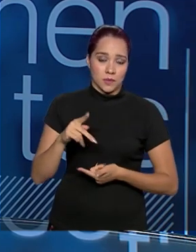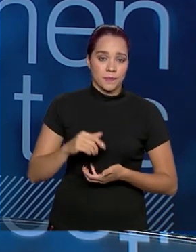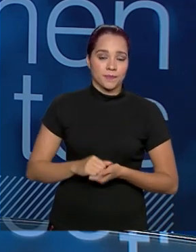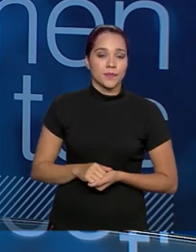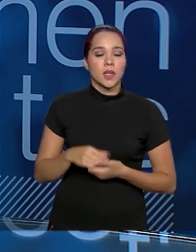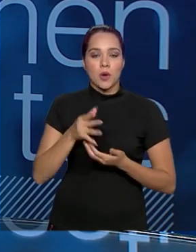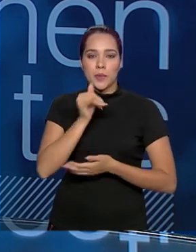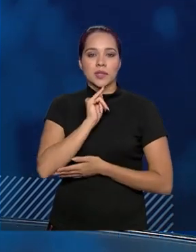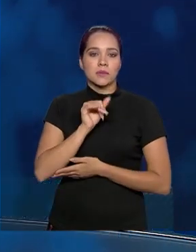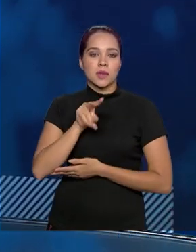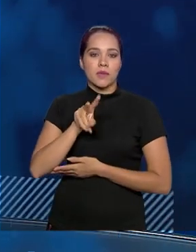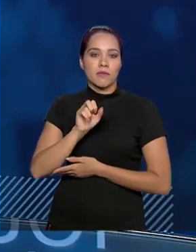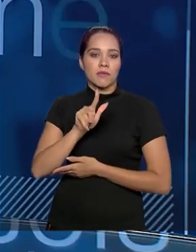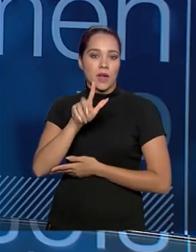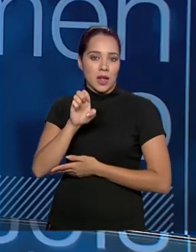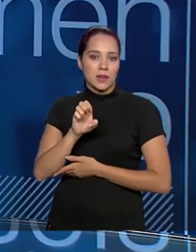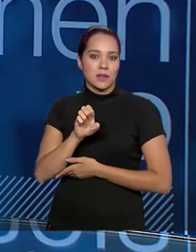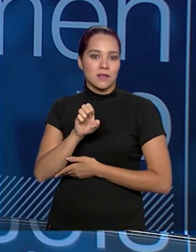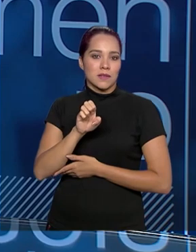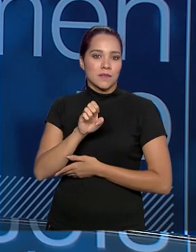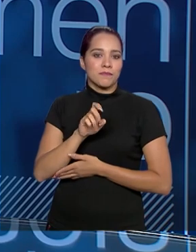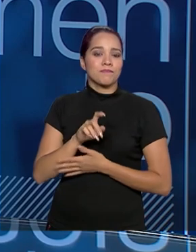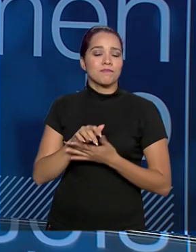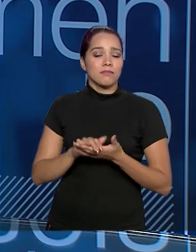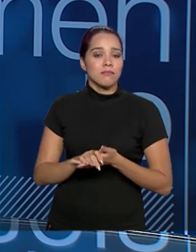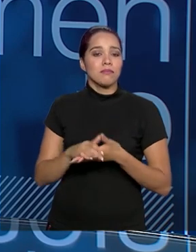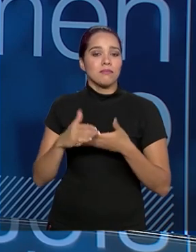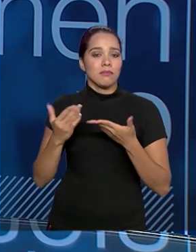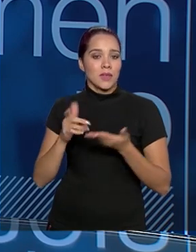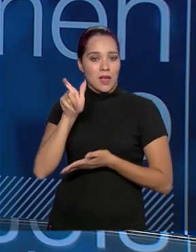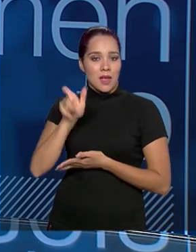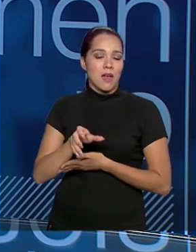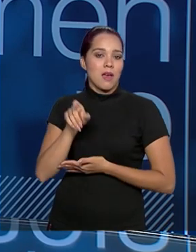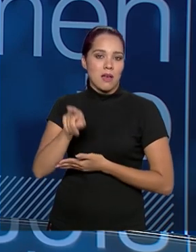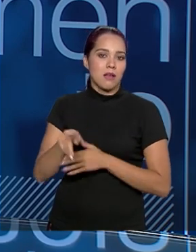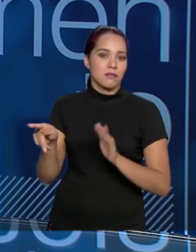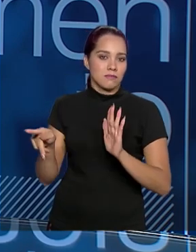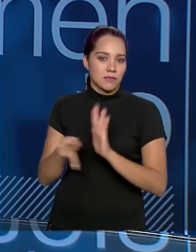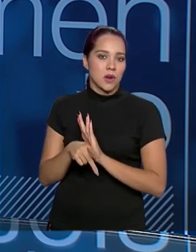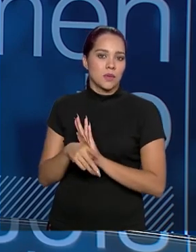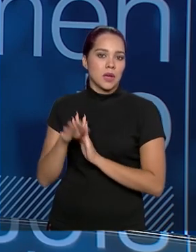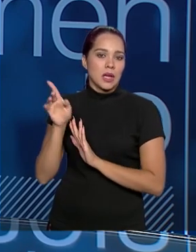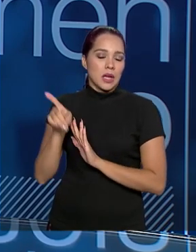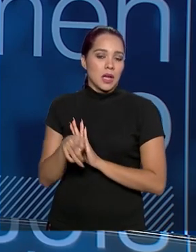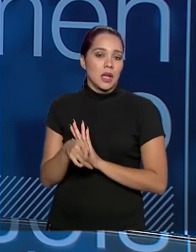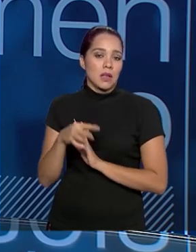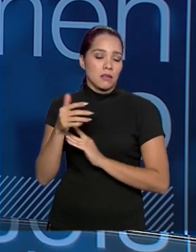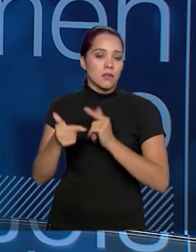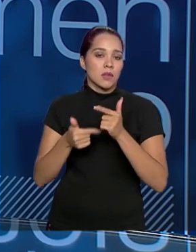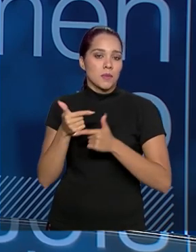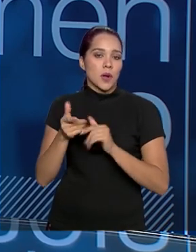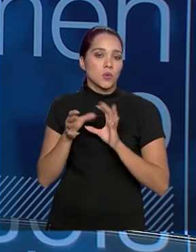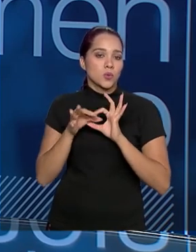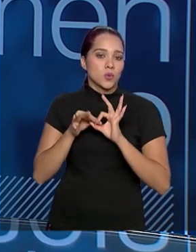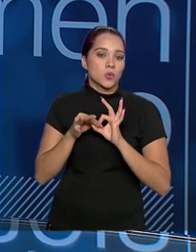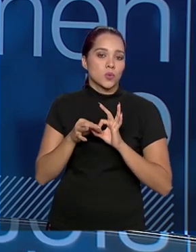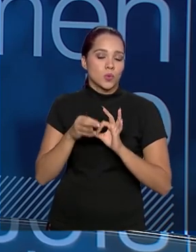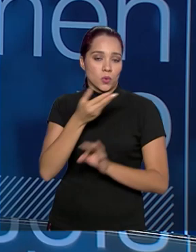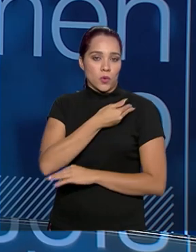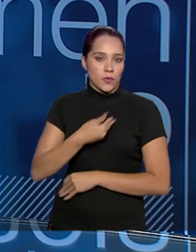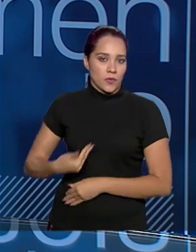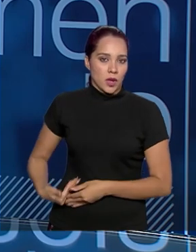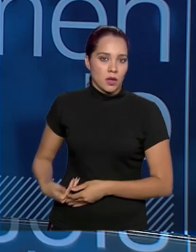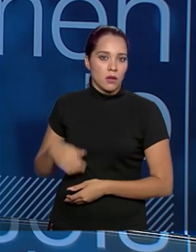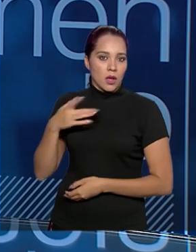caso da Vale, ela é uma concessionária do governo, ou seja, eu lhe dou uma